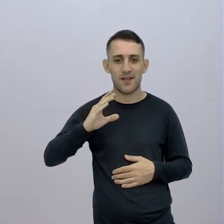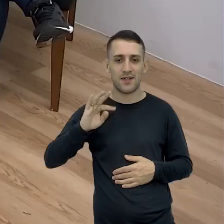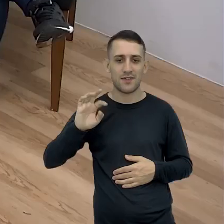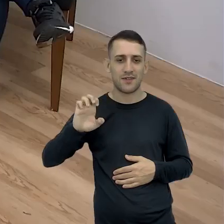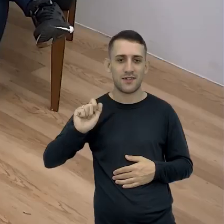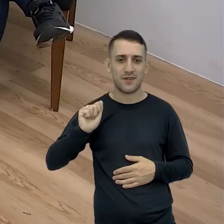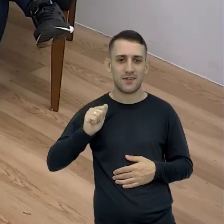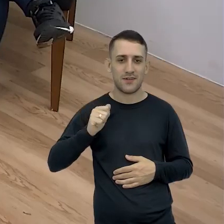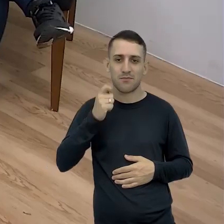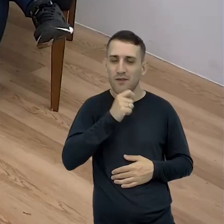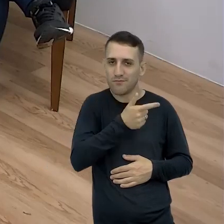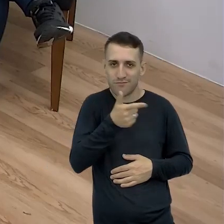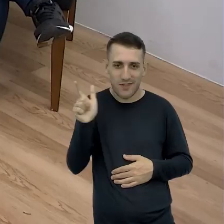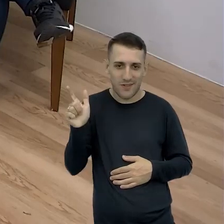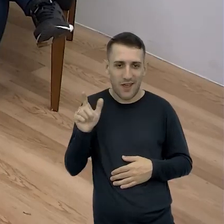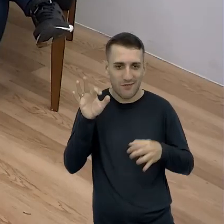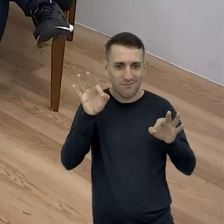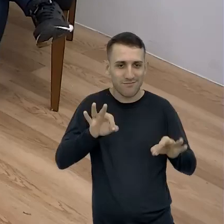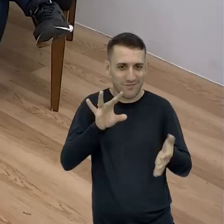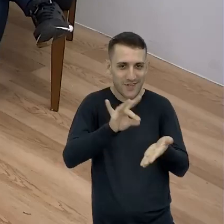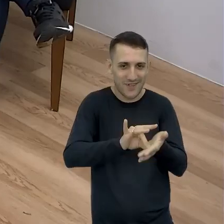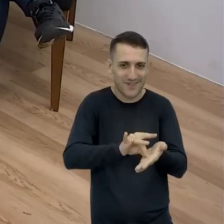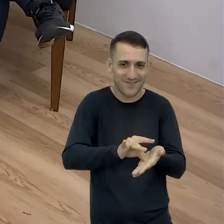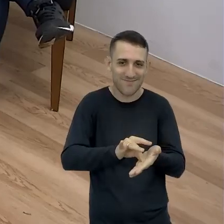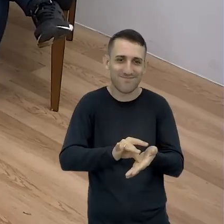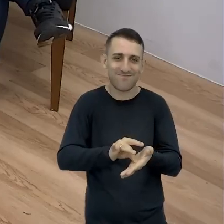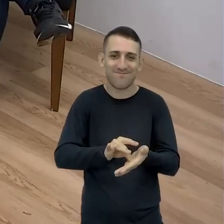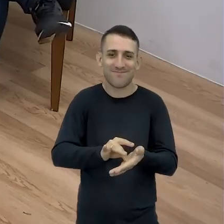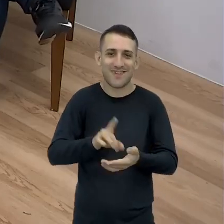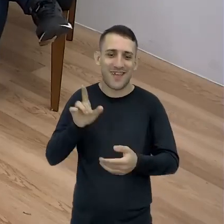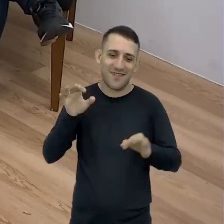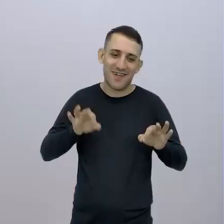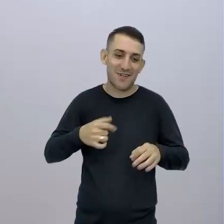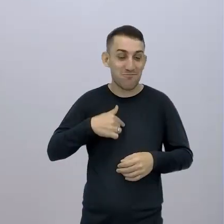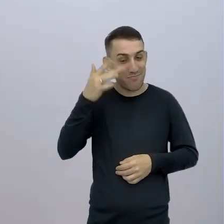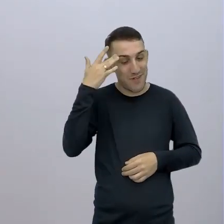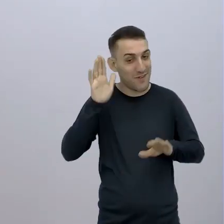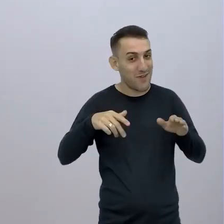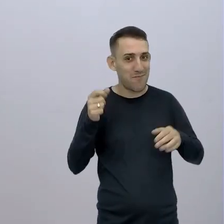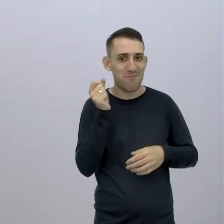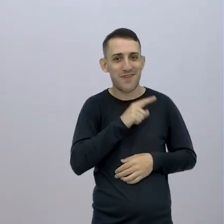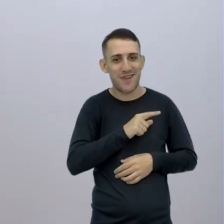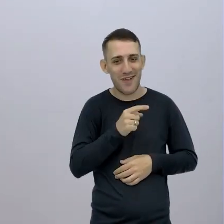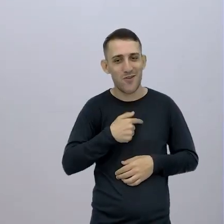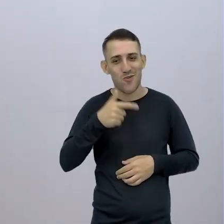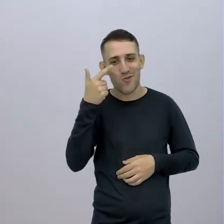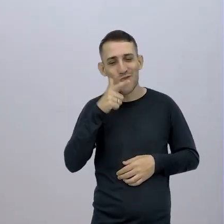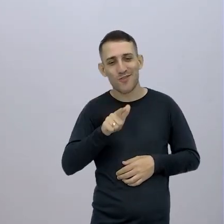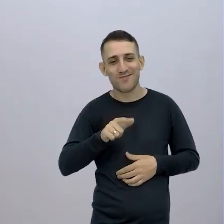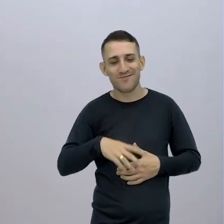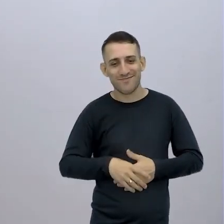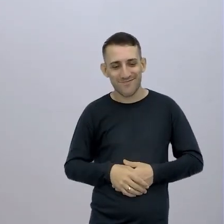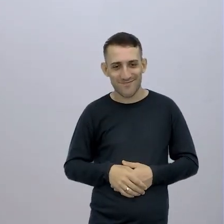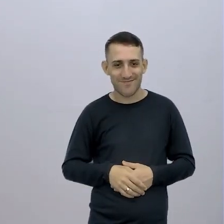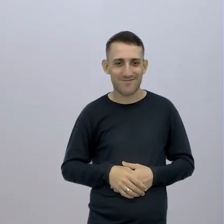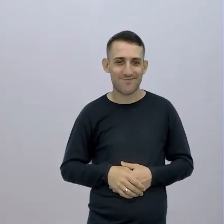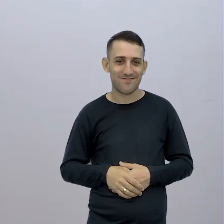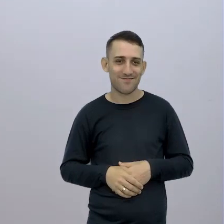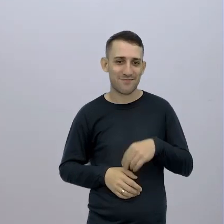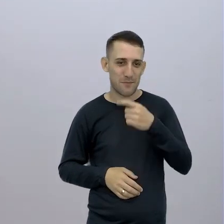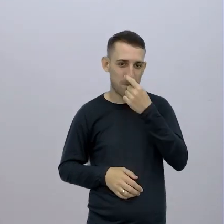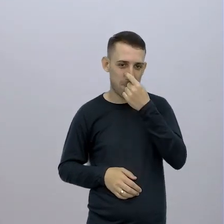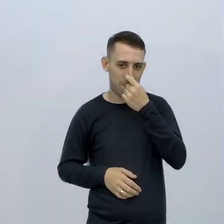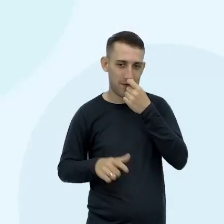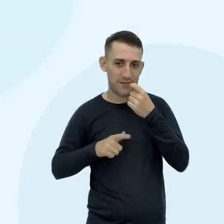disso Não Eu só falei Só via láctea Ah não Achei que você ia fazer Uma piada Vai saber né Enganei você Enganou Enganou É eu falei da